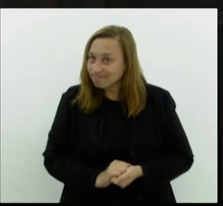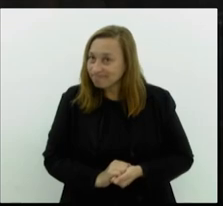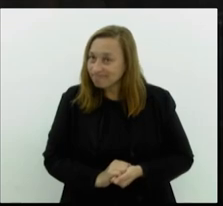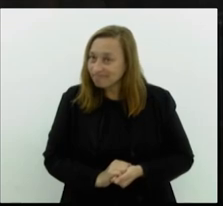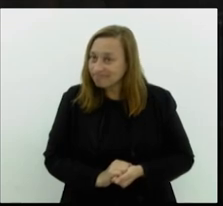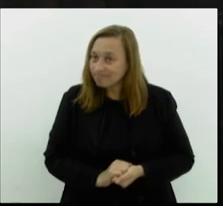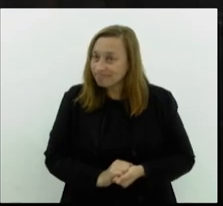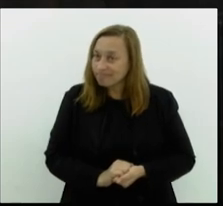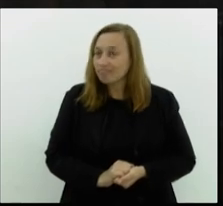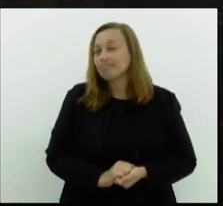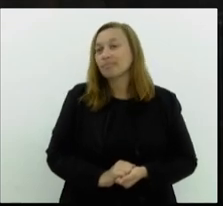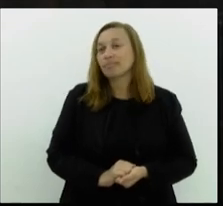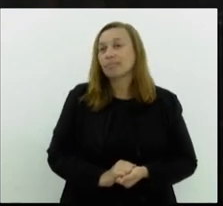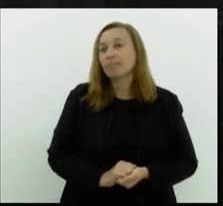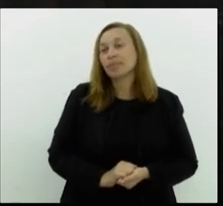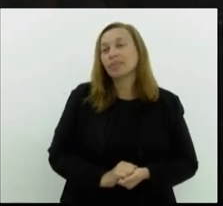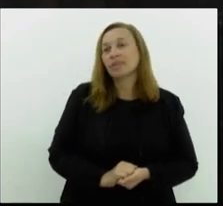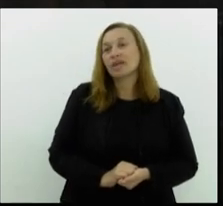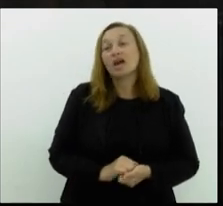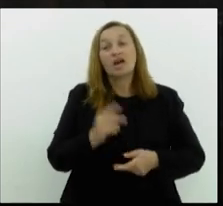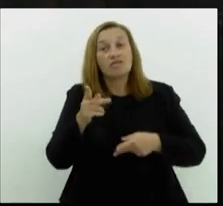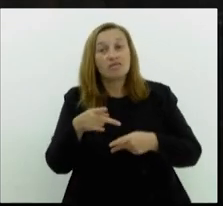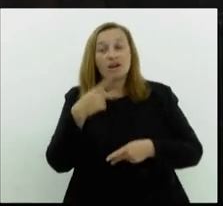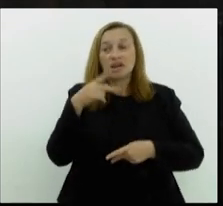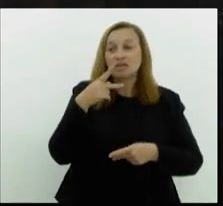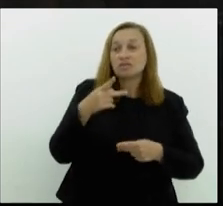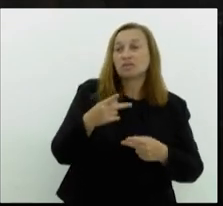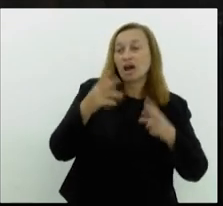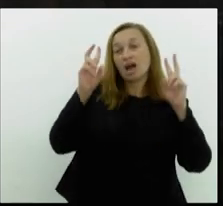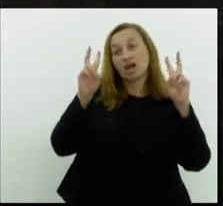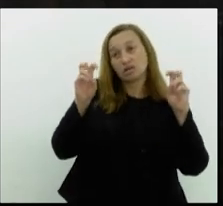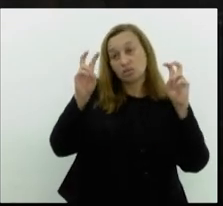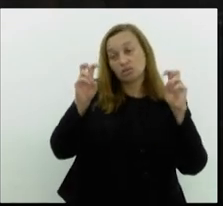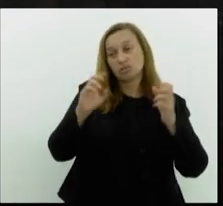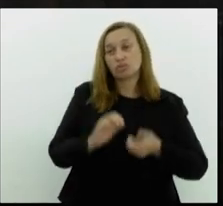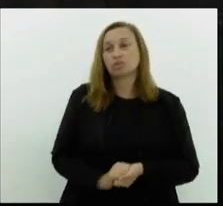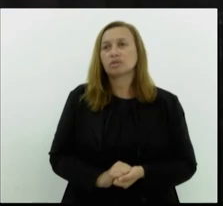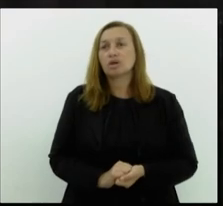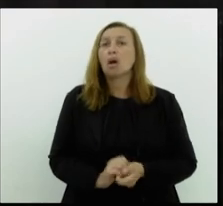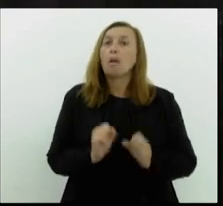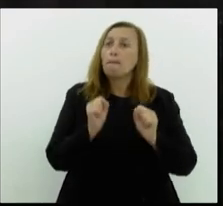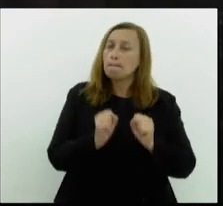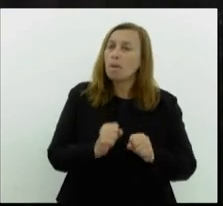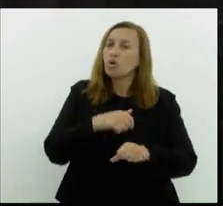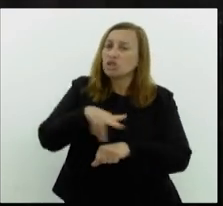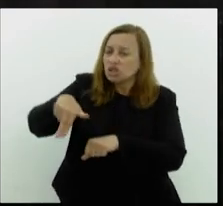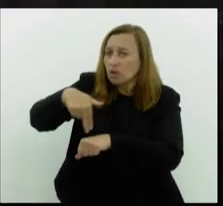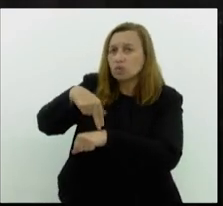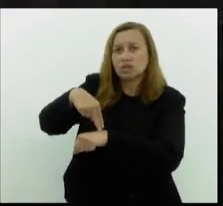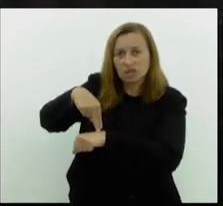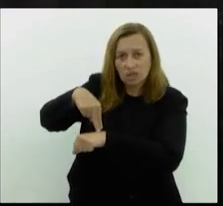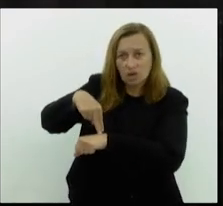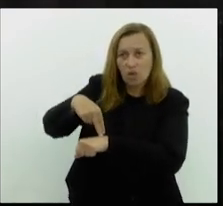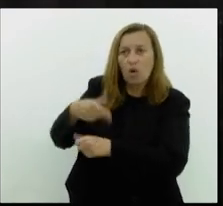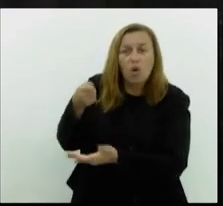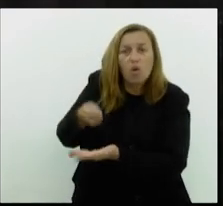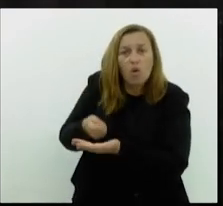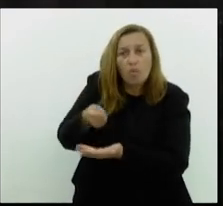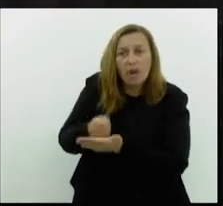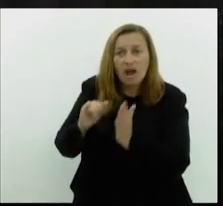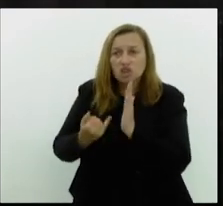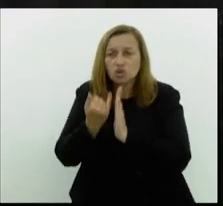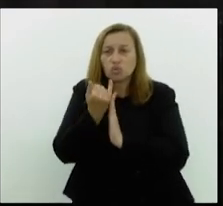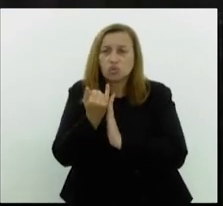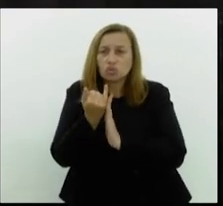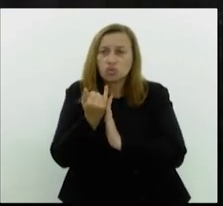arguindo algumas questões basilares. Pode a União cobrar juros dos